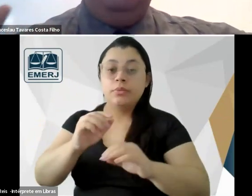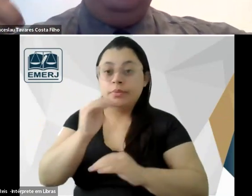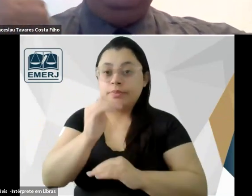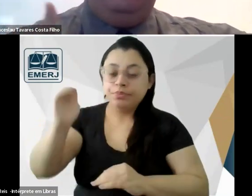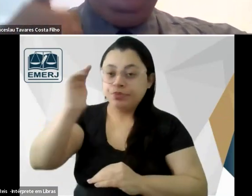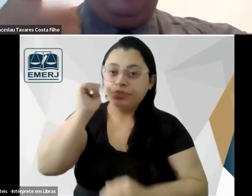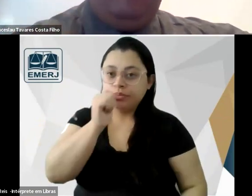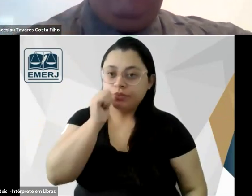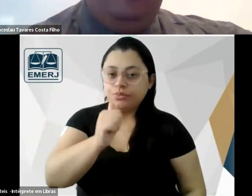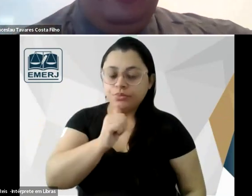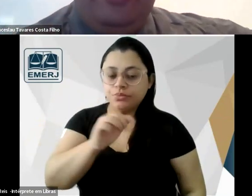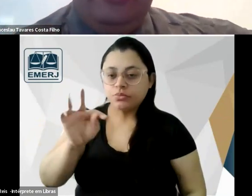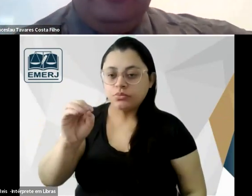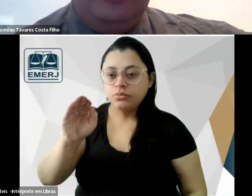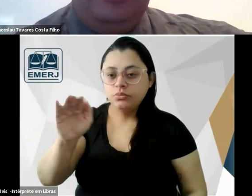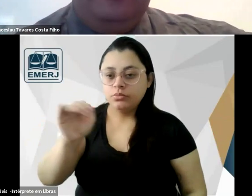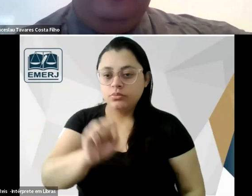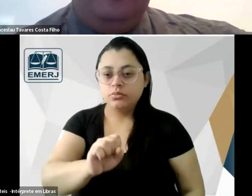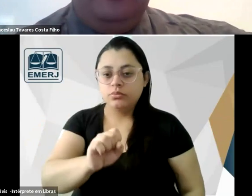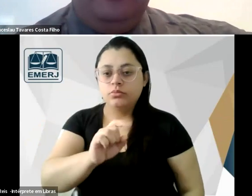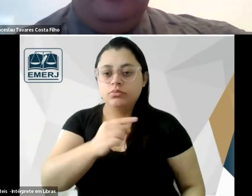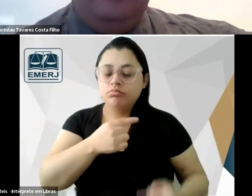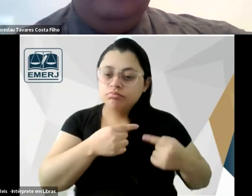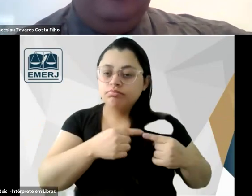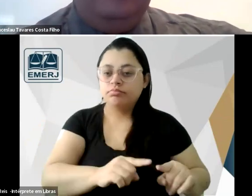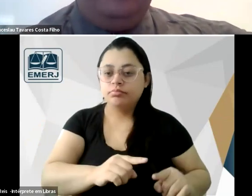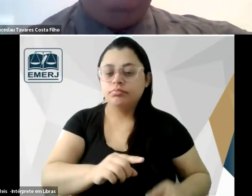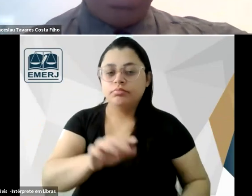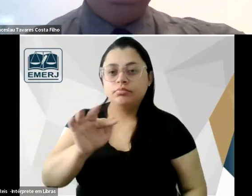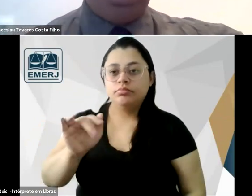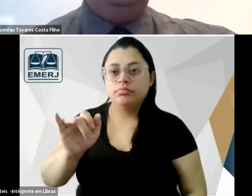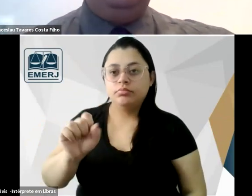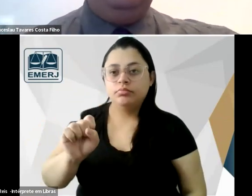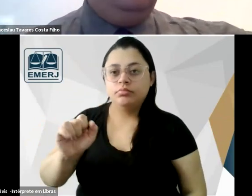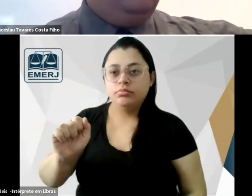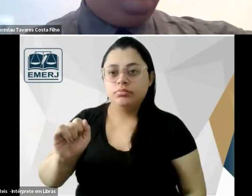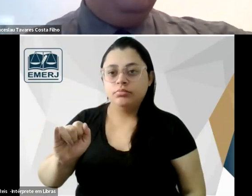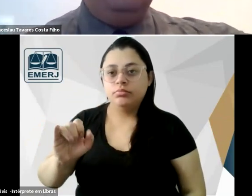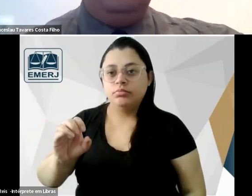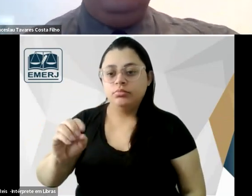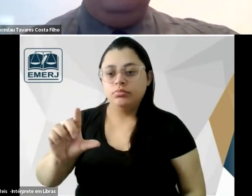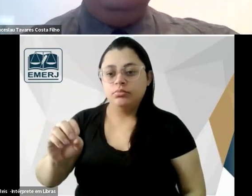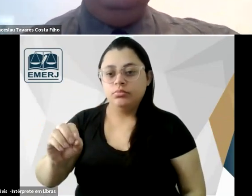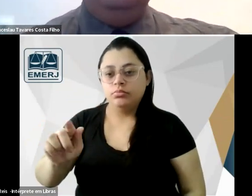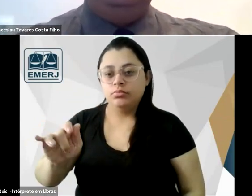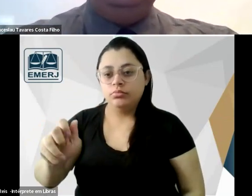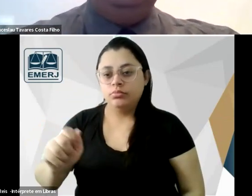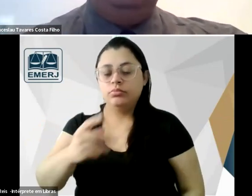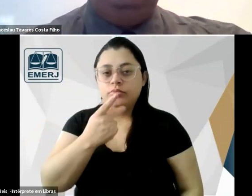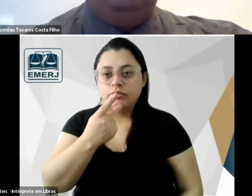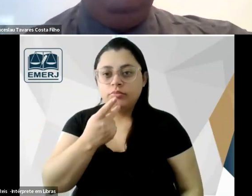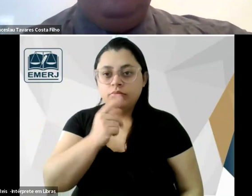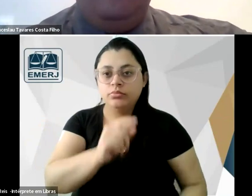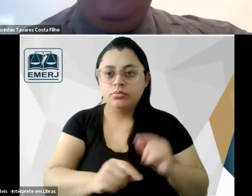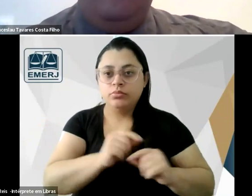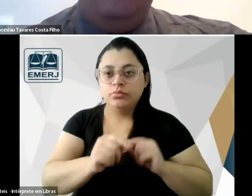Tobias vai enfrentar o argumento da fisiologia e aí vai dizer que não existe